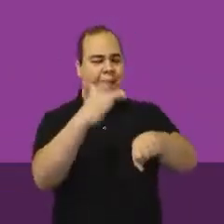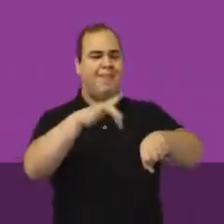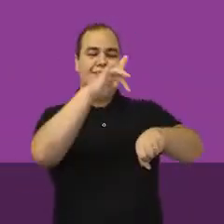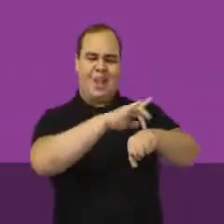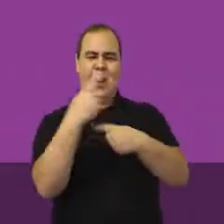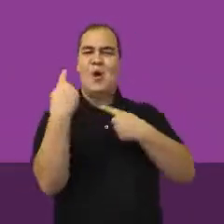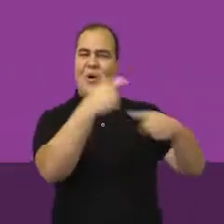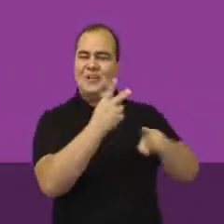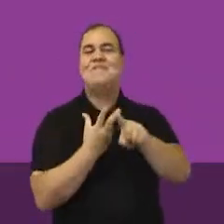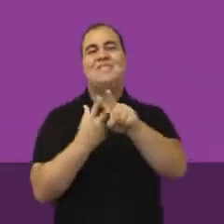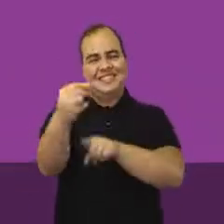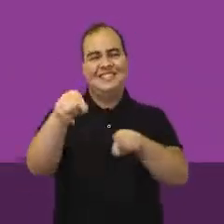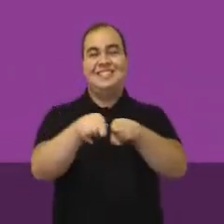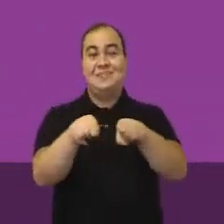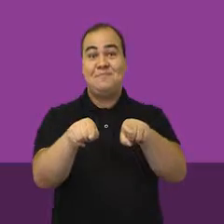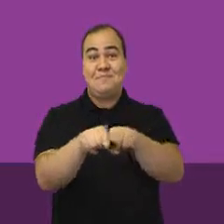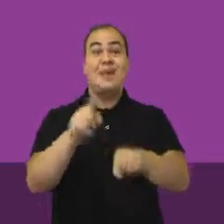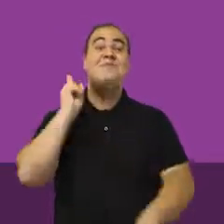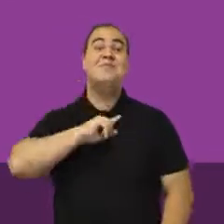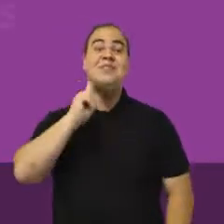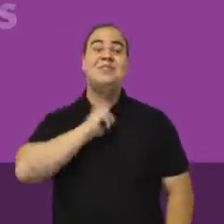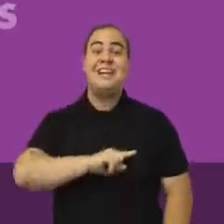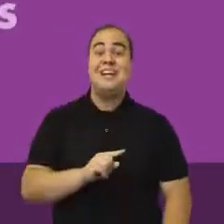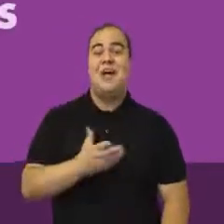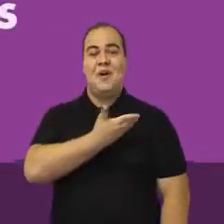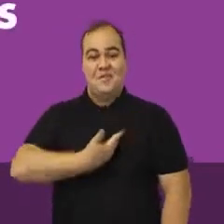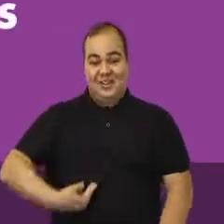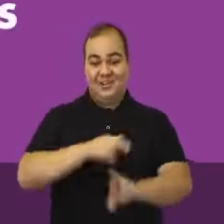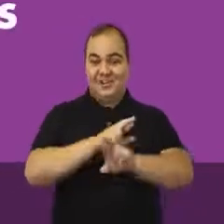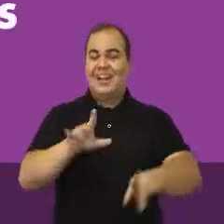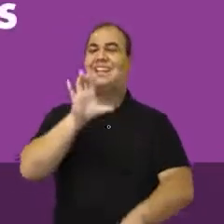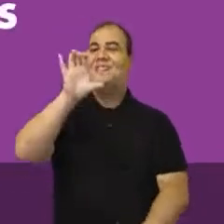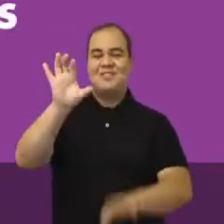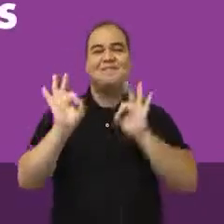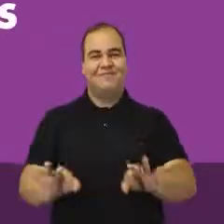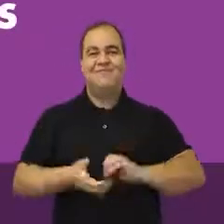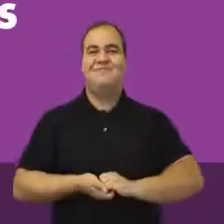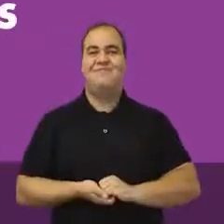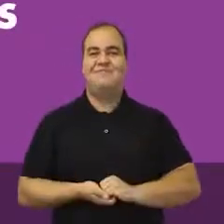a Covid e vamos vencer a Dengue também! Minas Gerais, governo diferente, estado eficiente tchau!